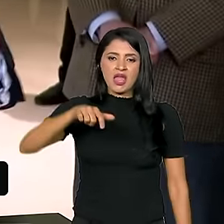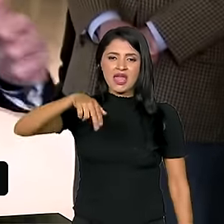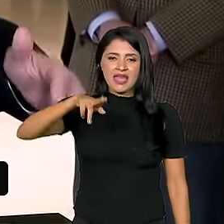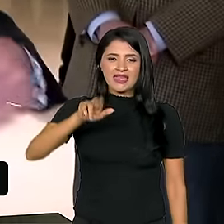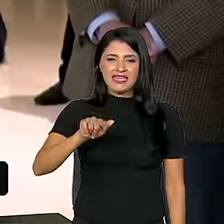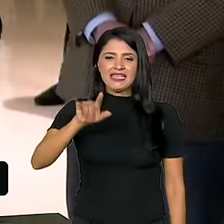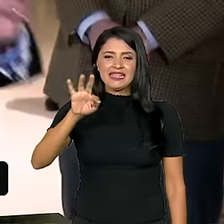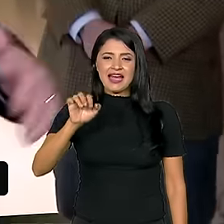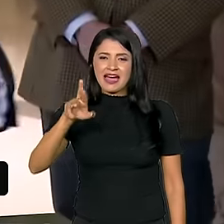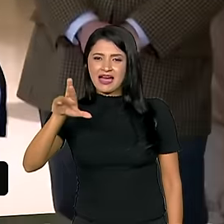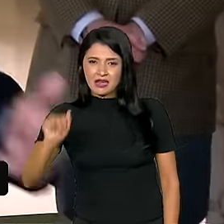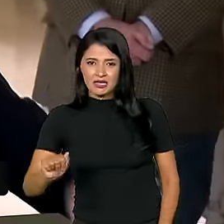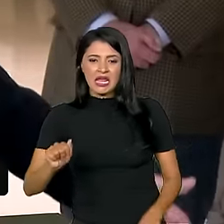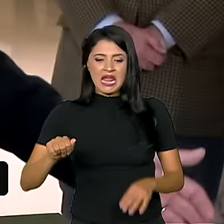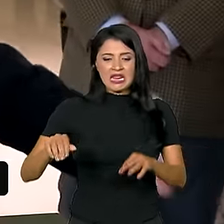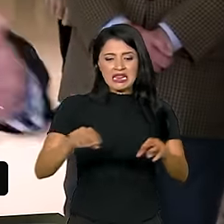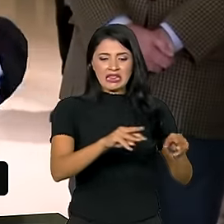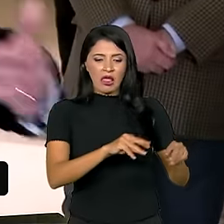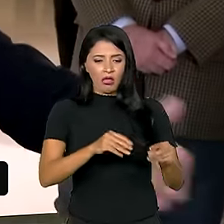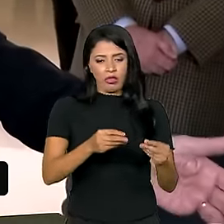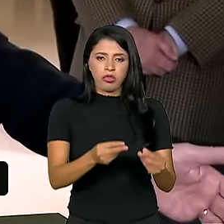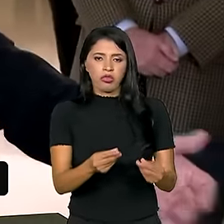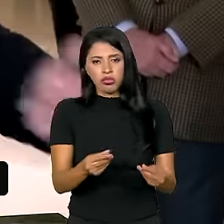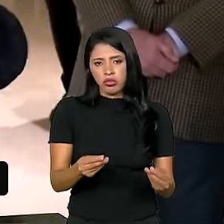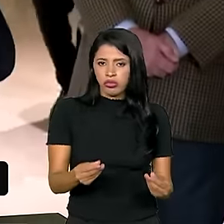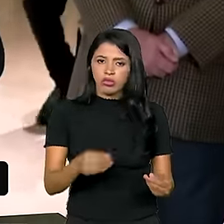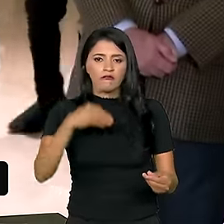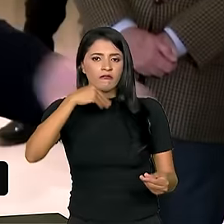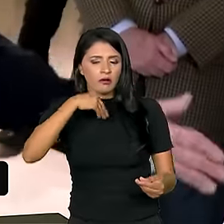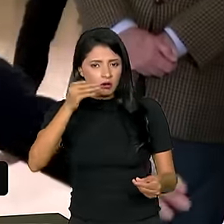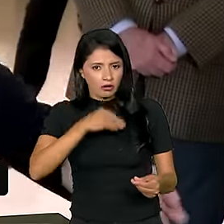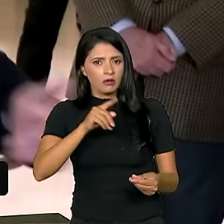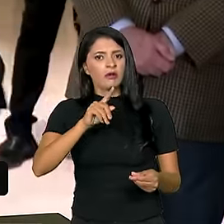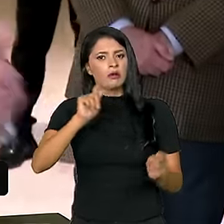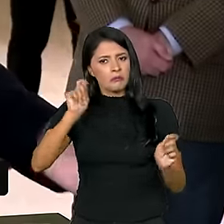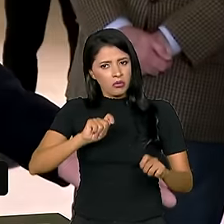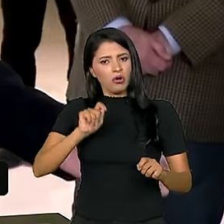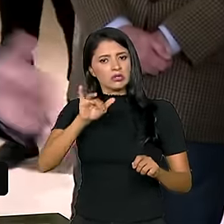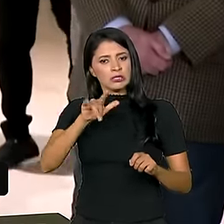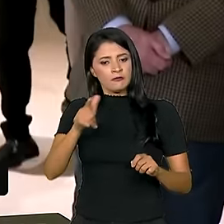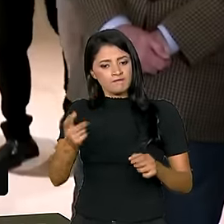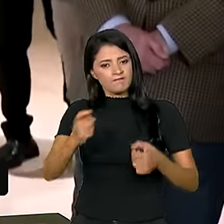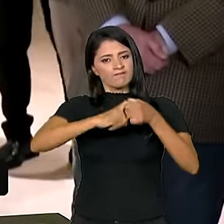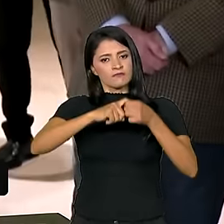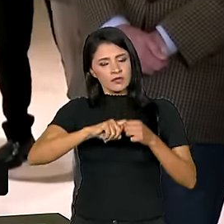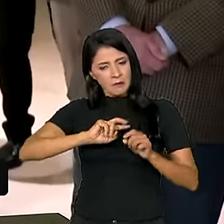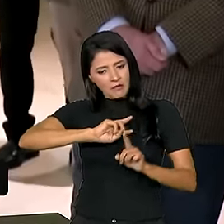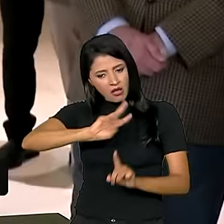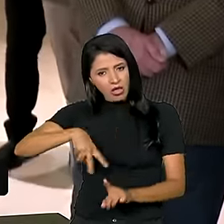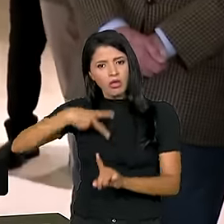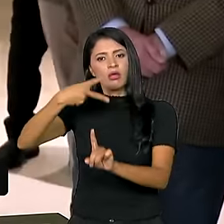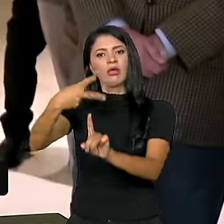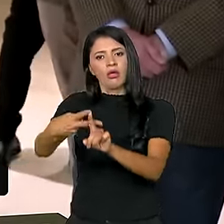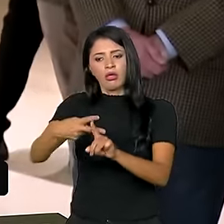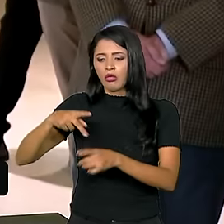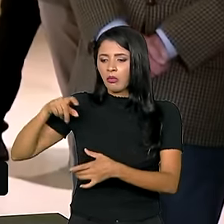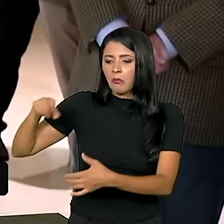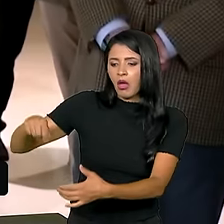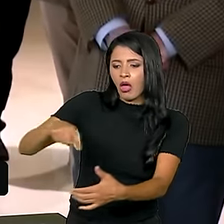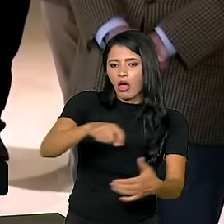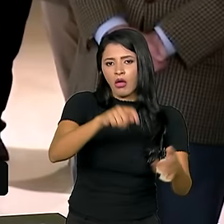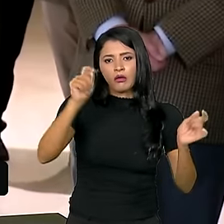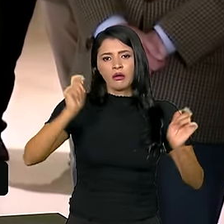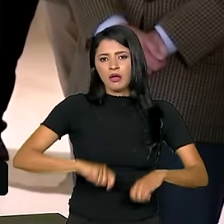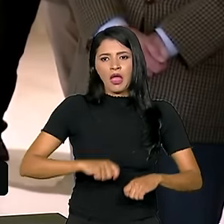quase o que nós temos hoje de plantado. Portanto, a gente vai poder dobrar a produção do que a gente quiser sem mexer